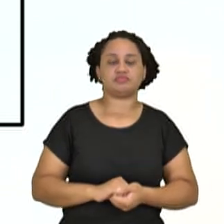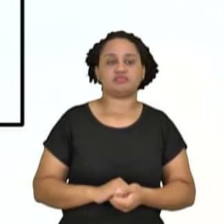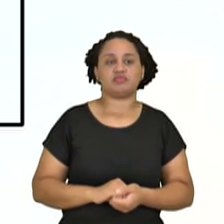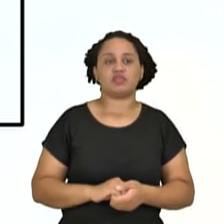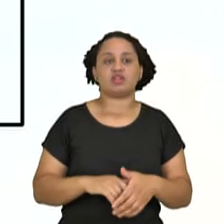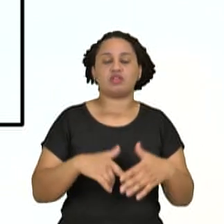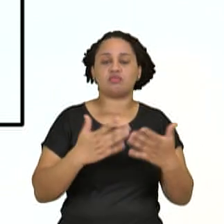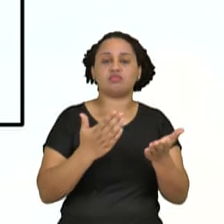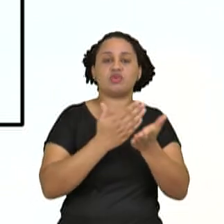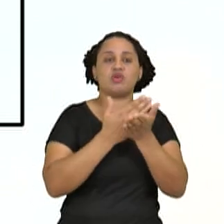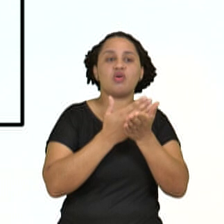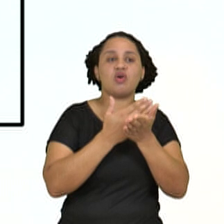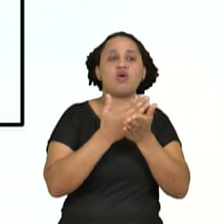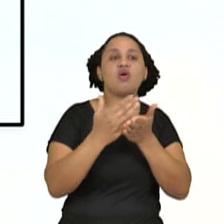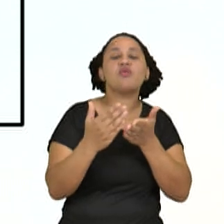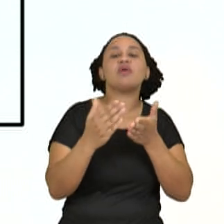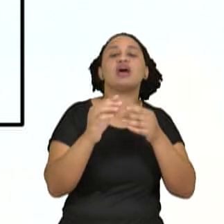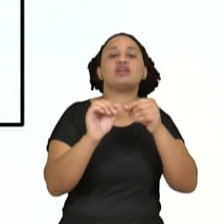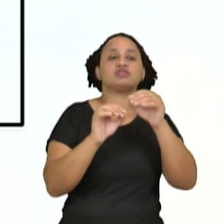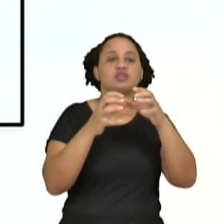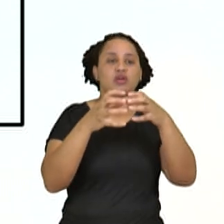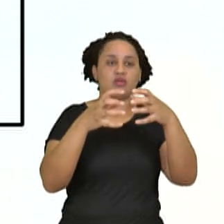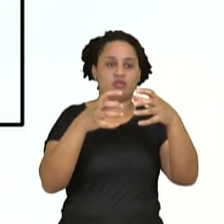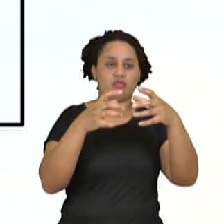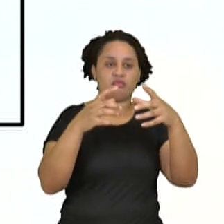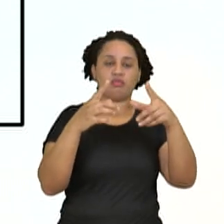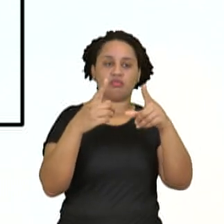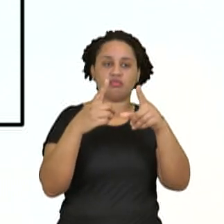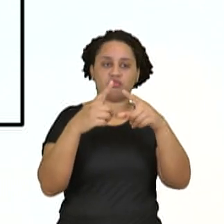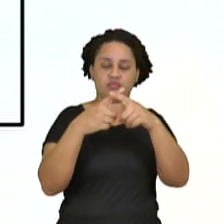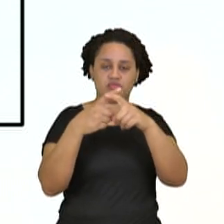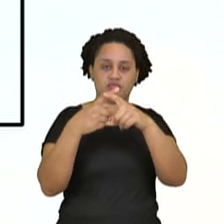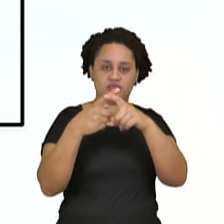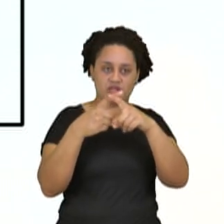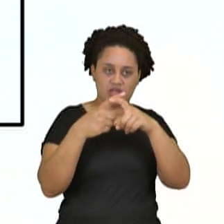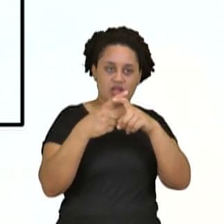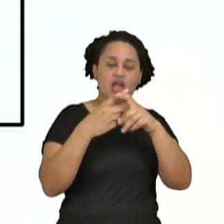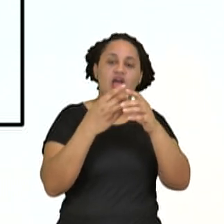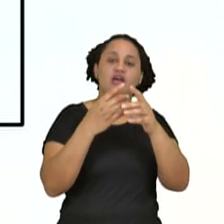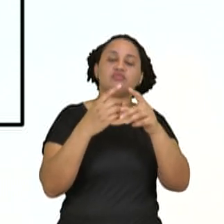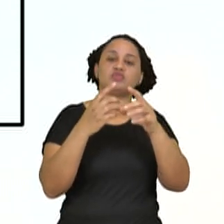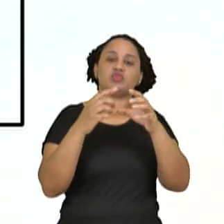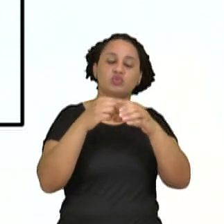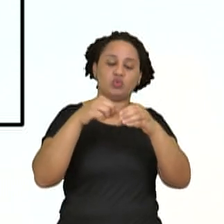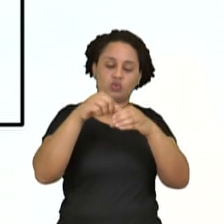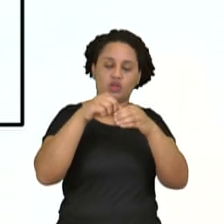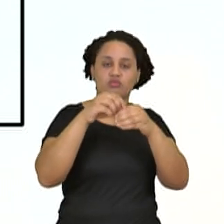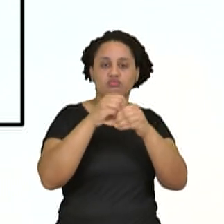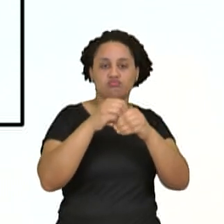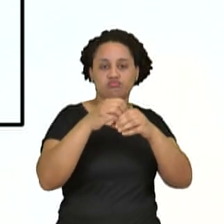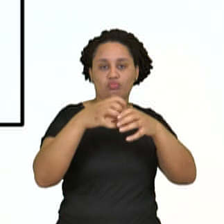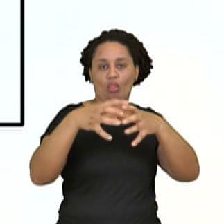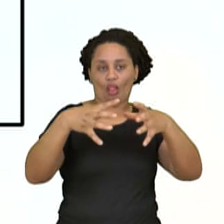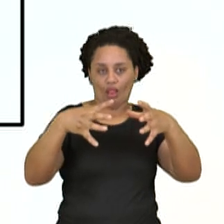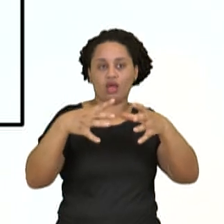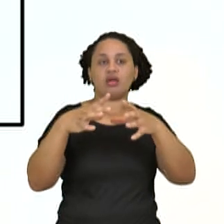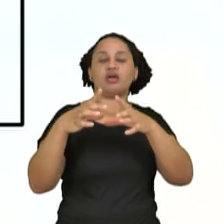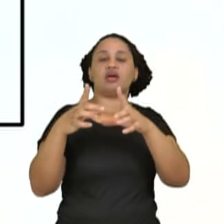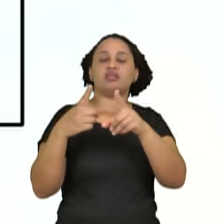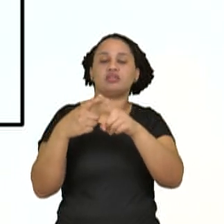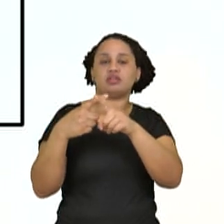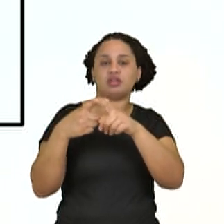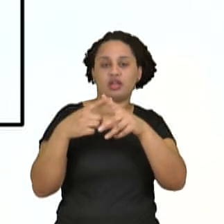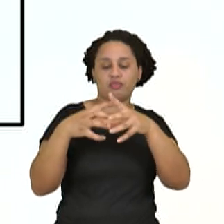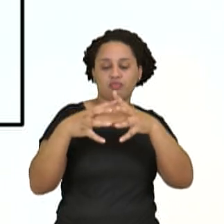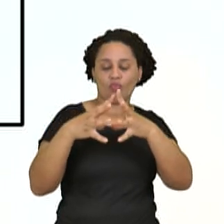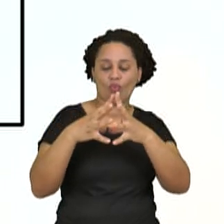começa lá como vai desfazer o nosso núcleo, né? Os cromossomos vão se concentrar no centro da célula, depois